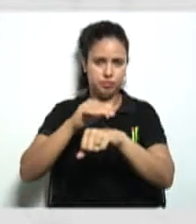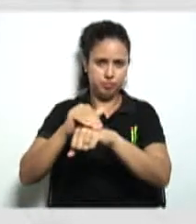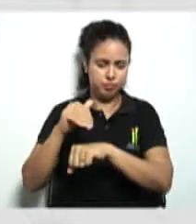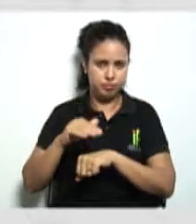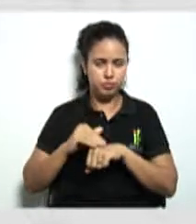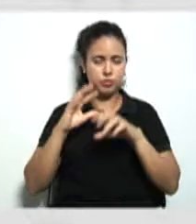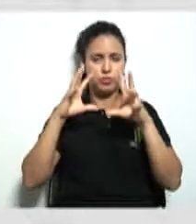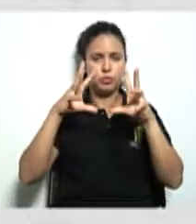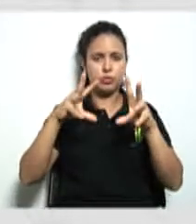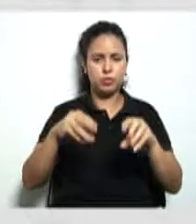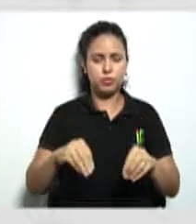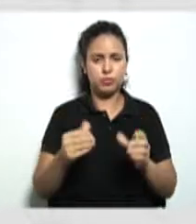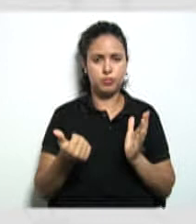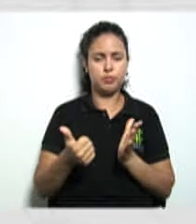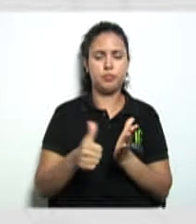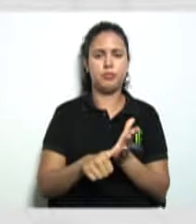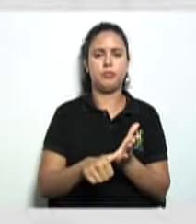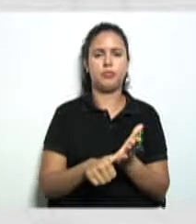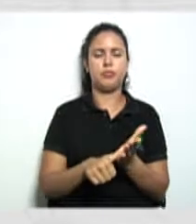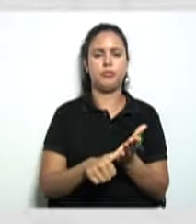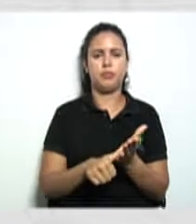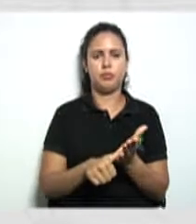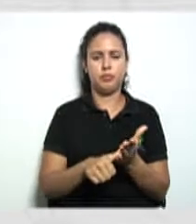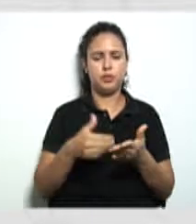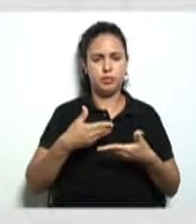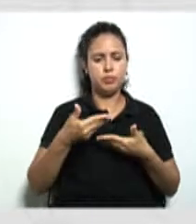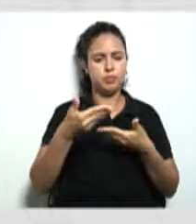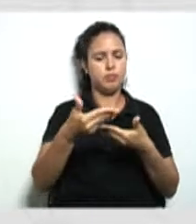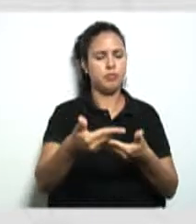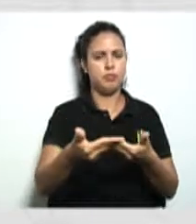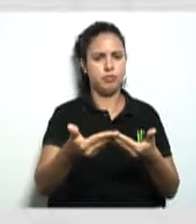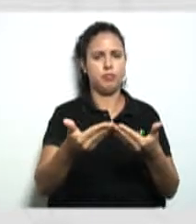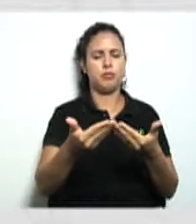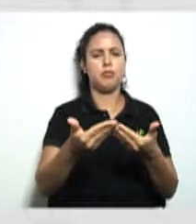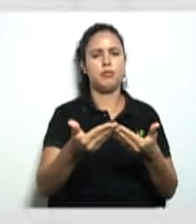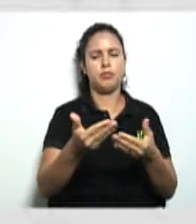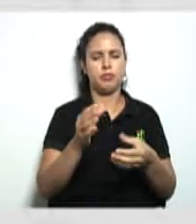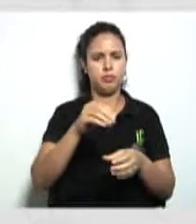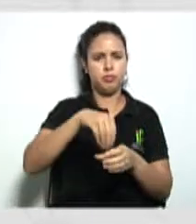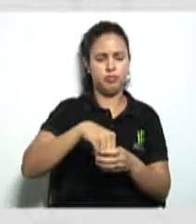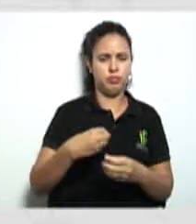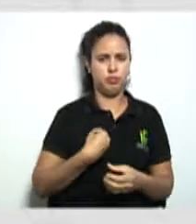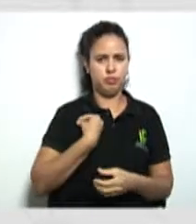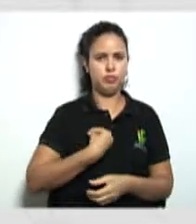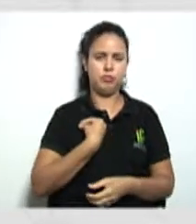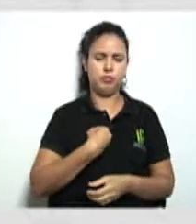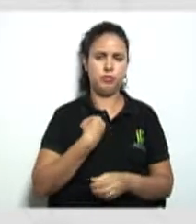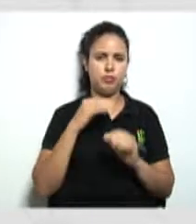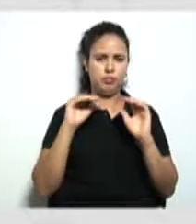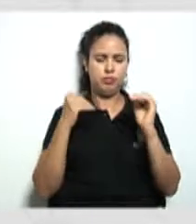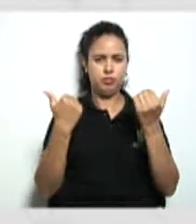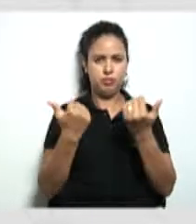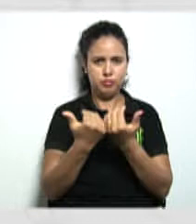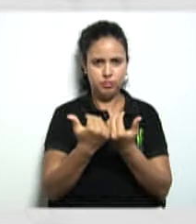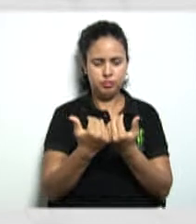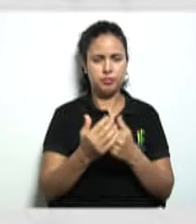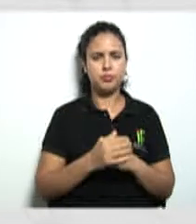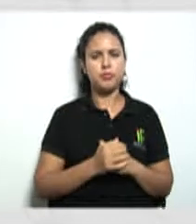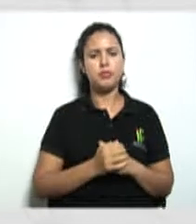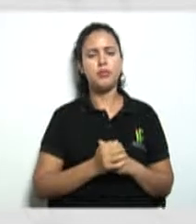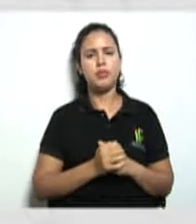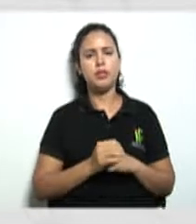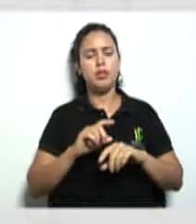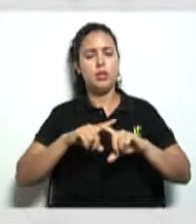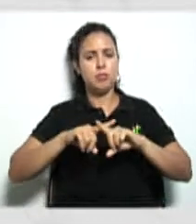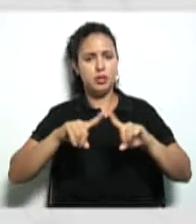todos os associados, né? Teriam que participar. isso seria a regra. Mas nem